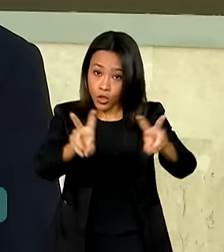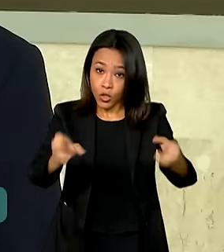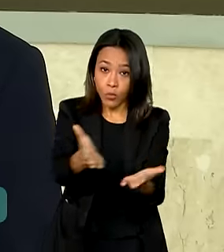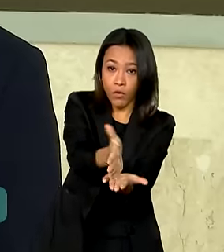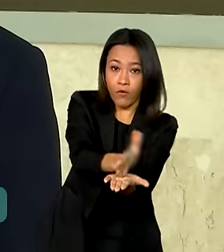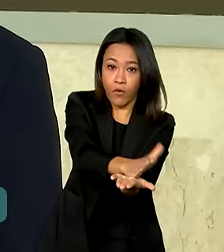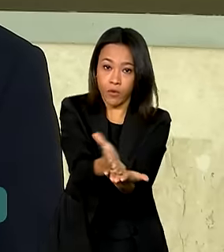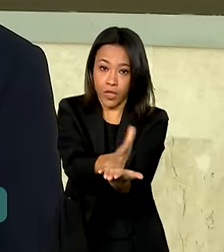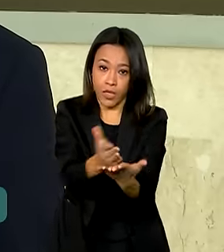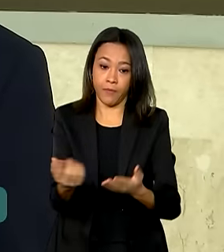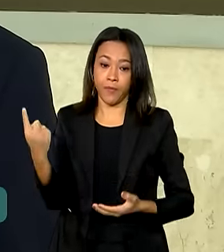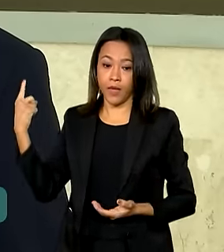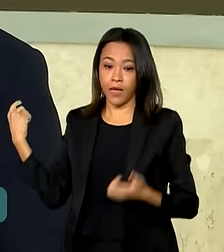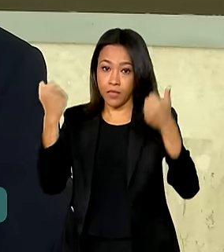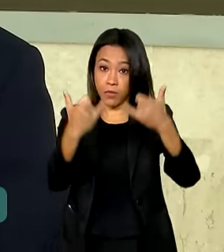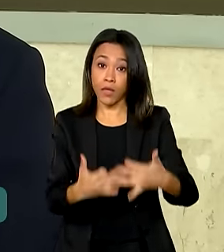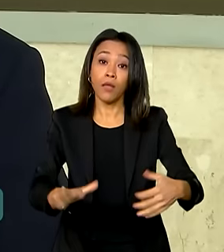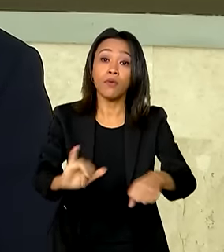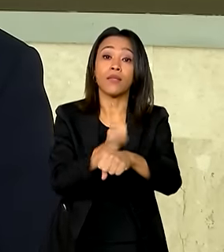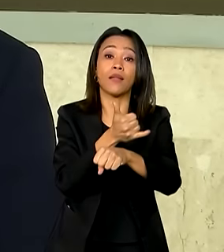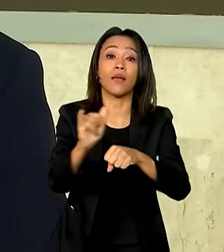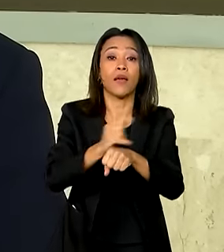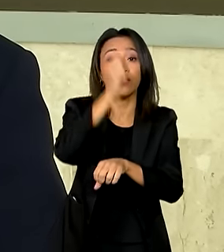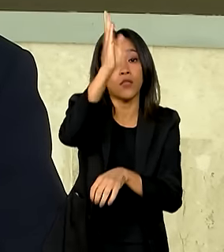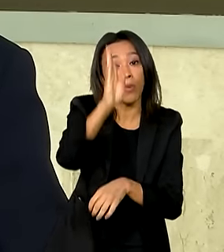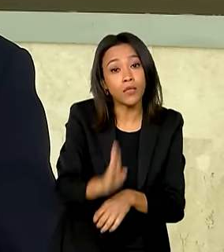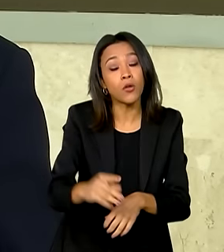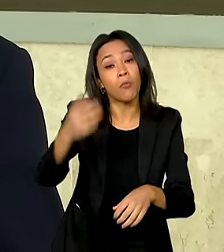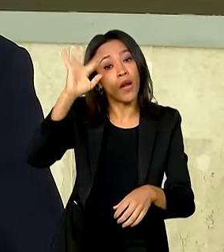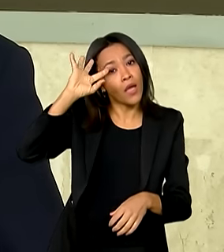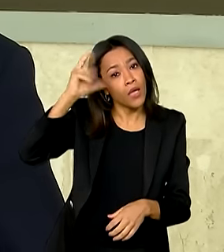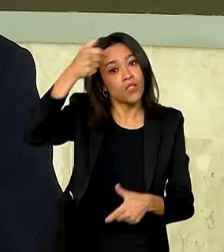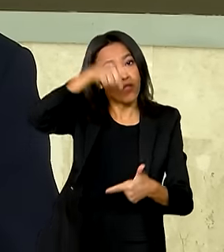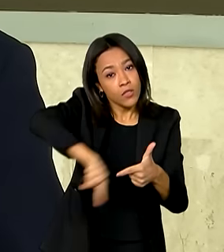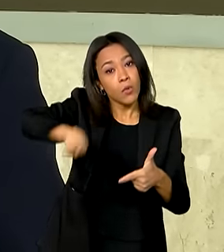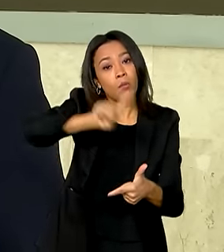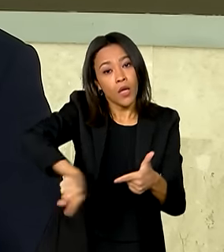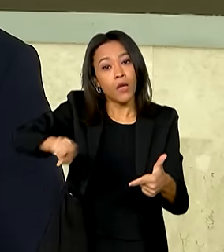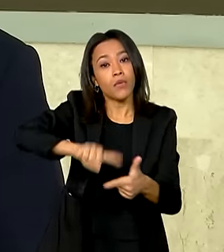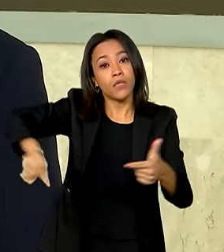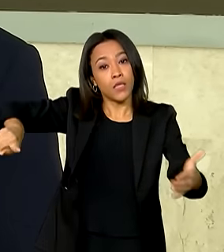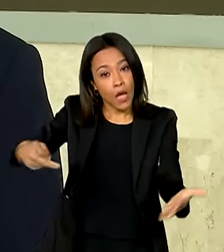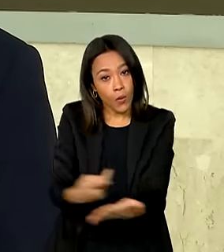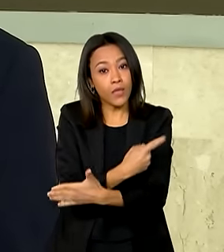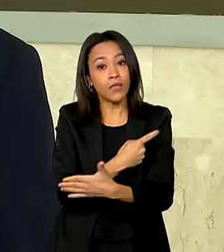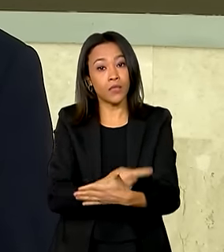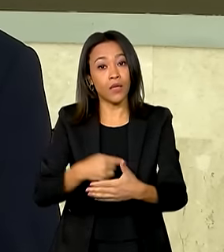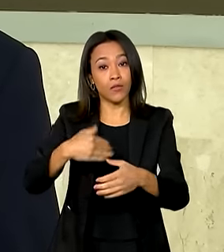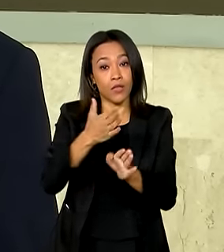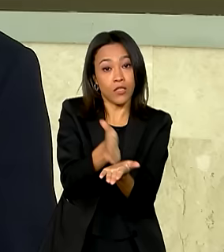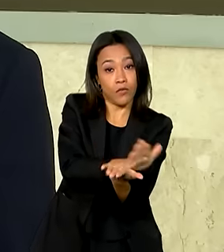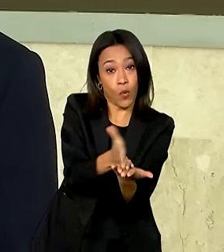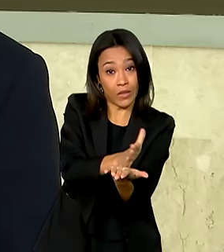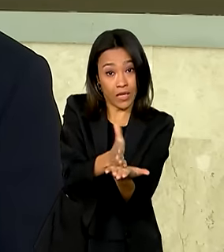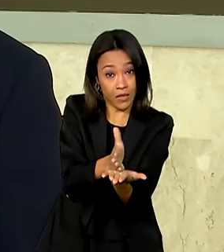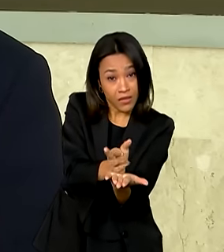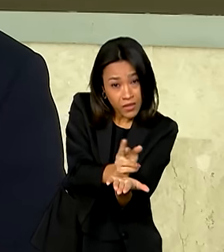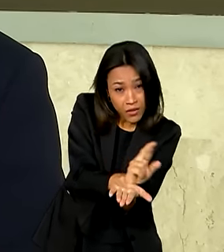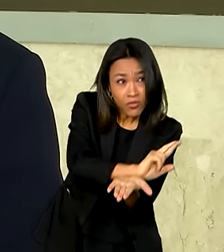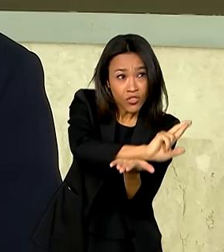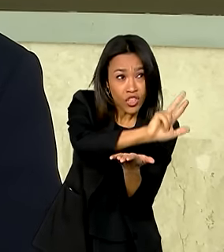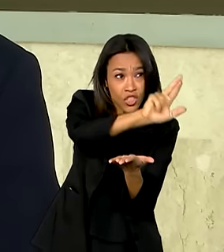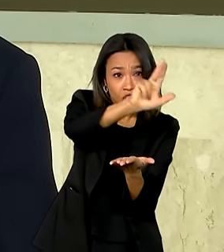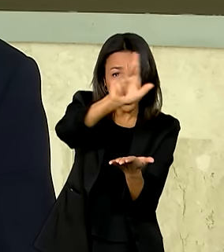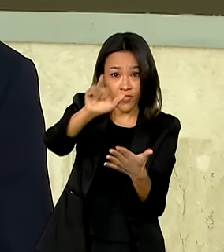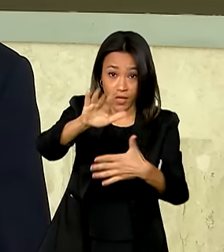Uma estratégia nacional para abordar esses problemas que existem nas fronteiras. São fronteiras muito diferentes, então nós